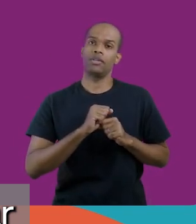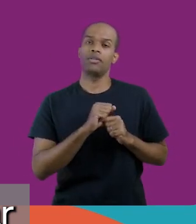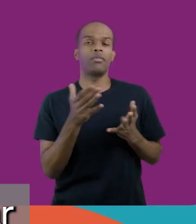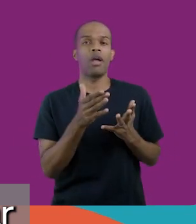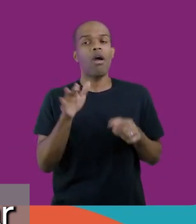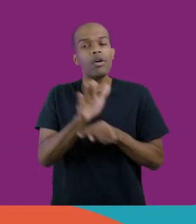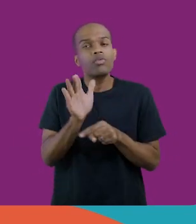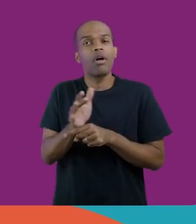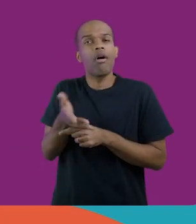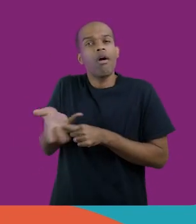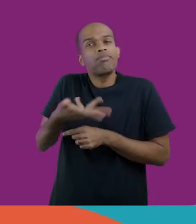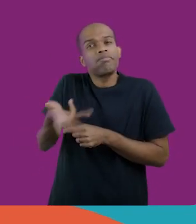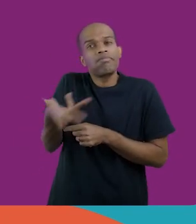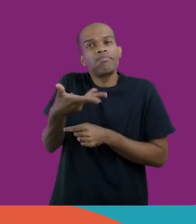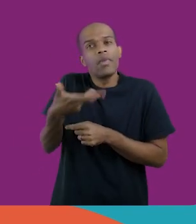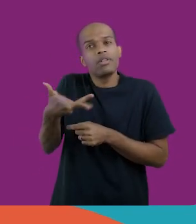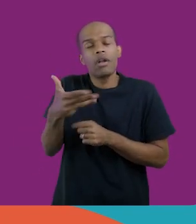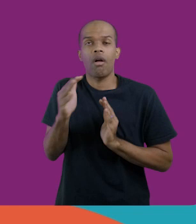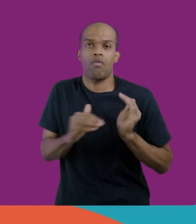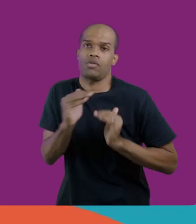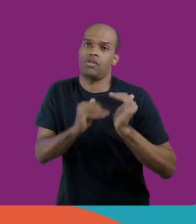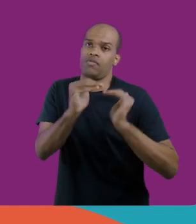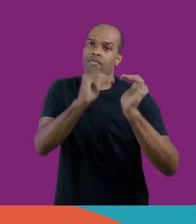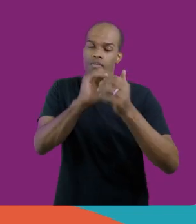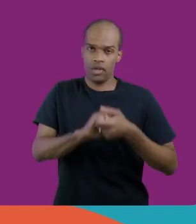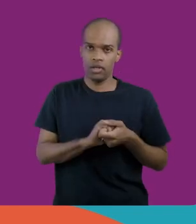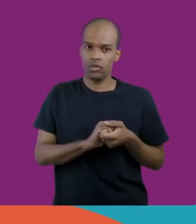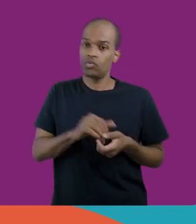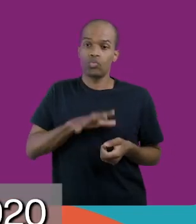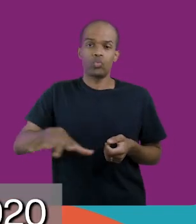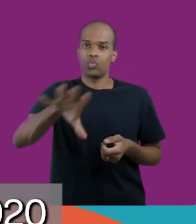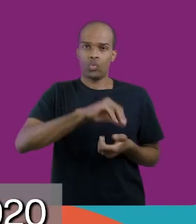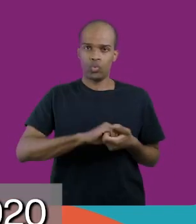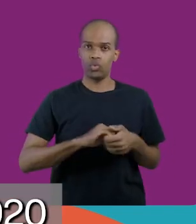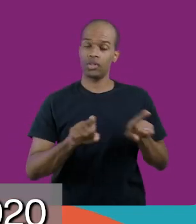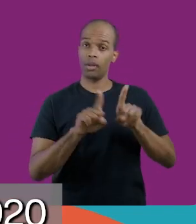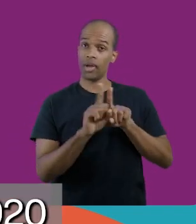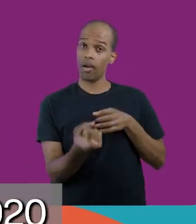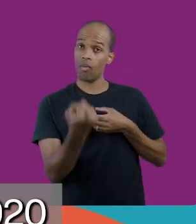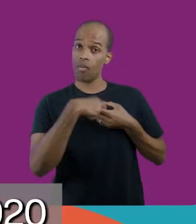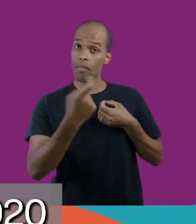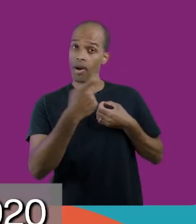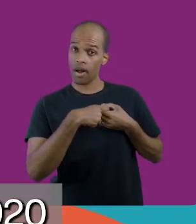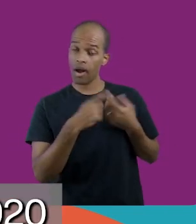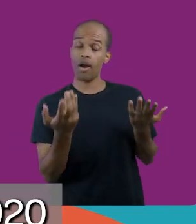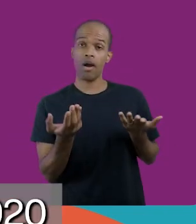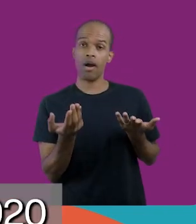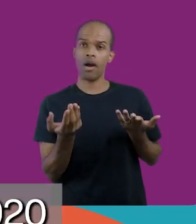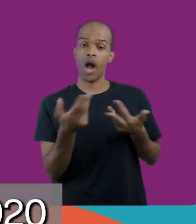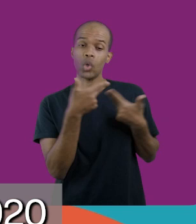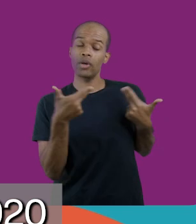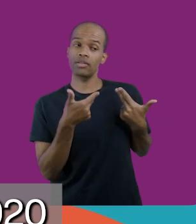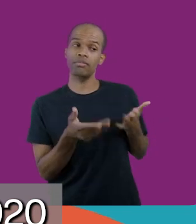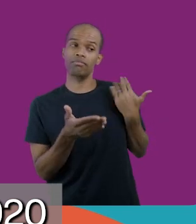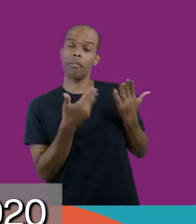acelerar o desenvolvimento dos estudantes e recuperar boa parte dessas